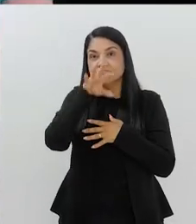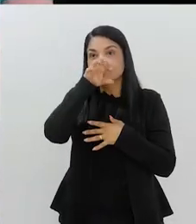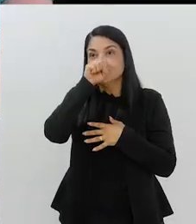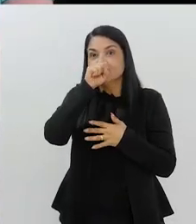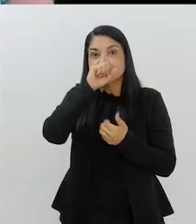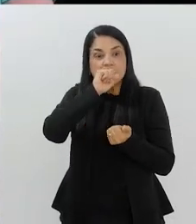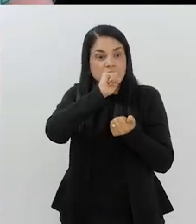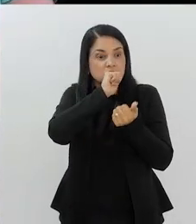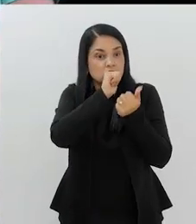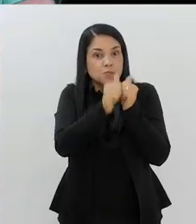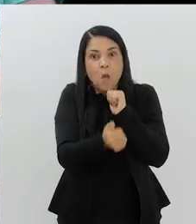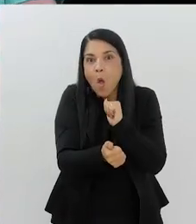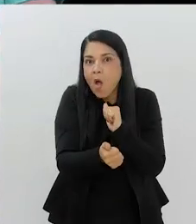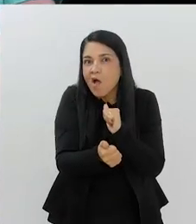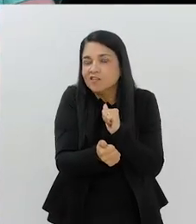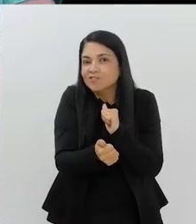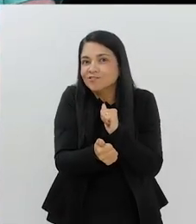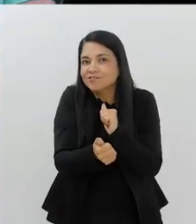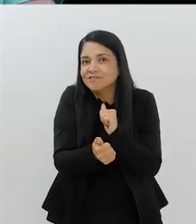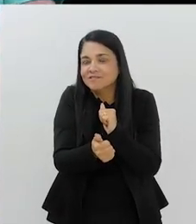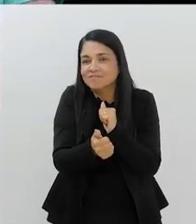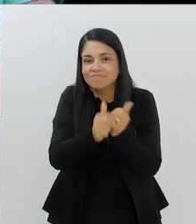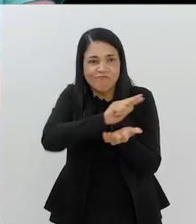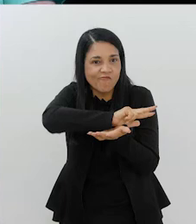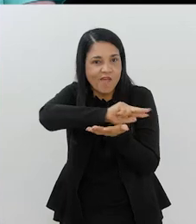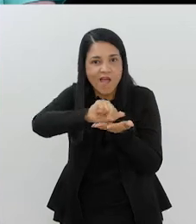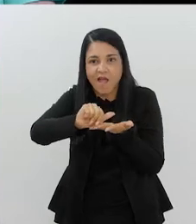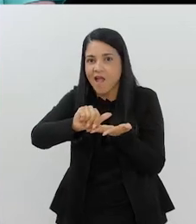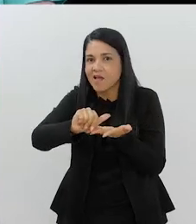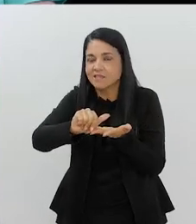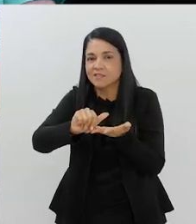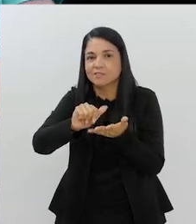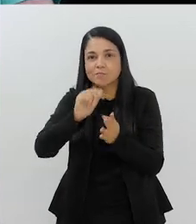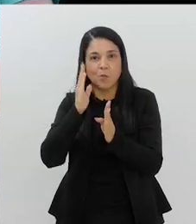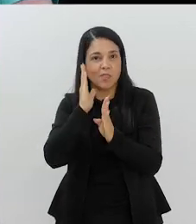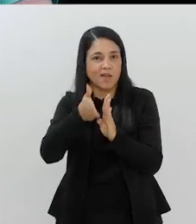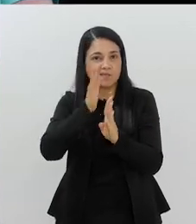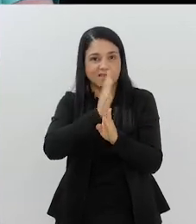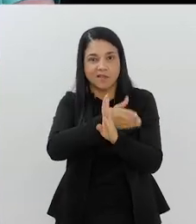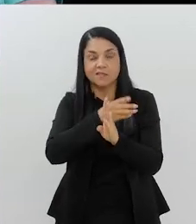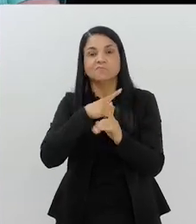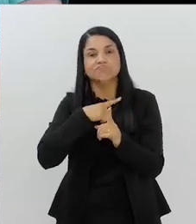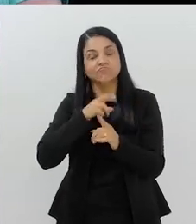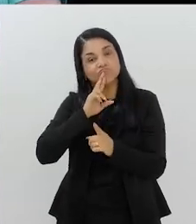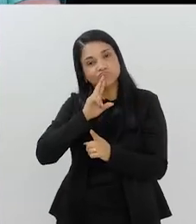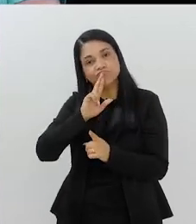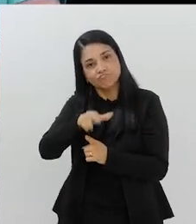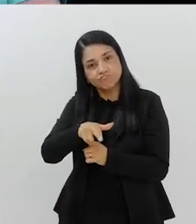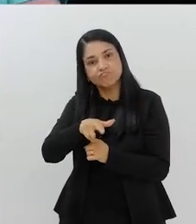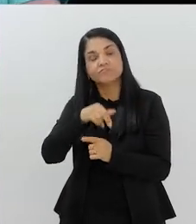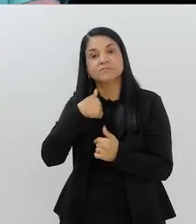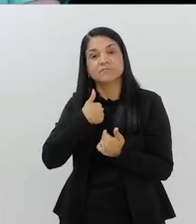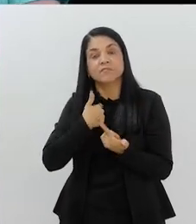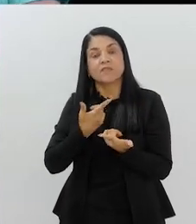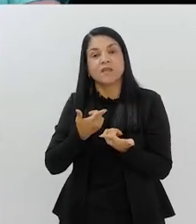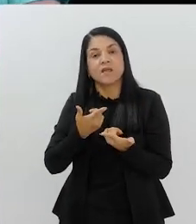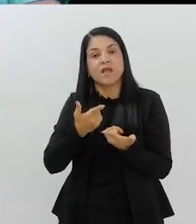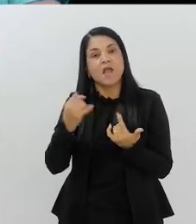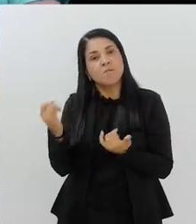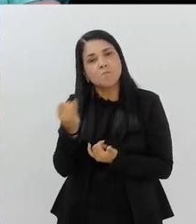que respira, transpira esporte. Verdade. Mas, além de falar de todos esses resultados, eu gostaria de falar também